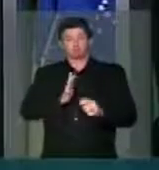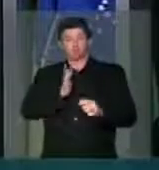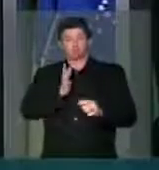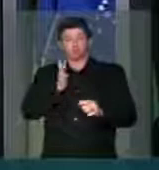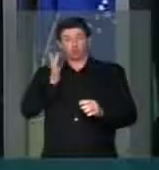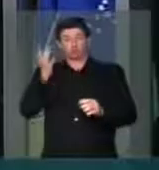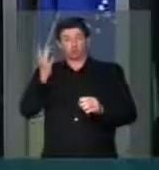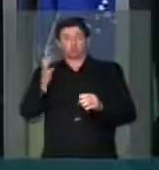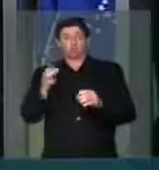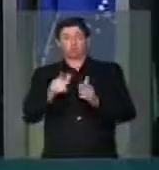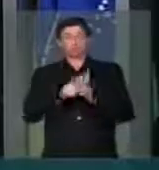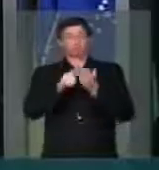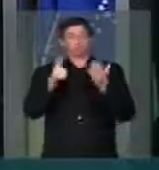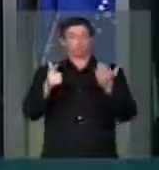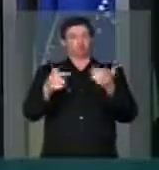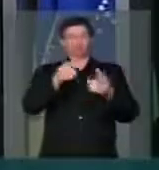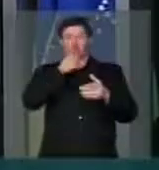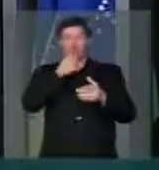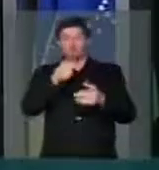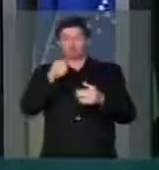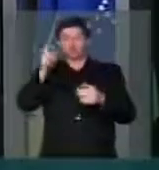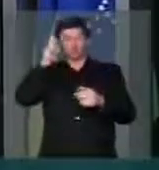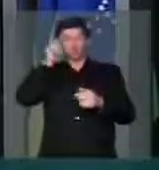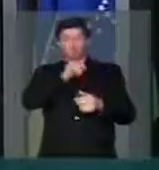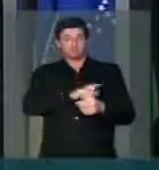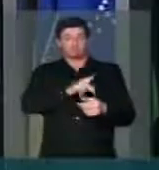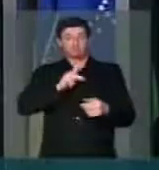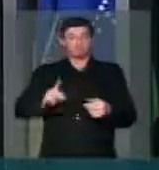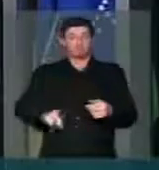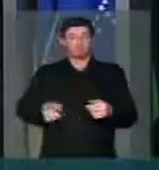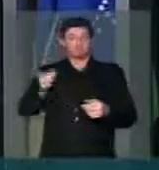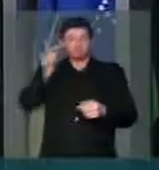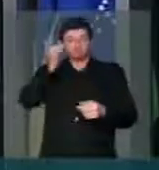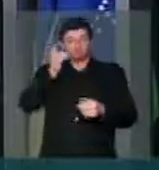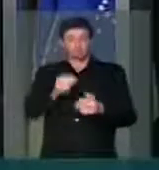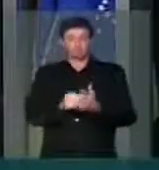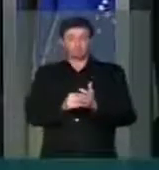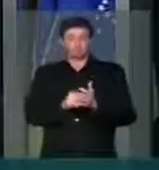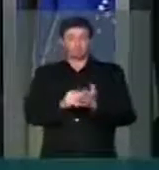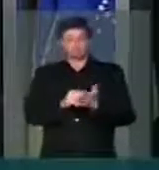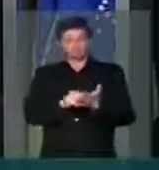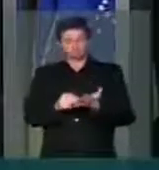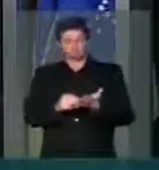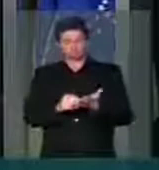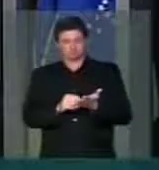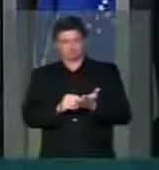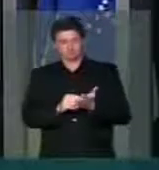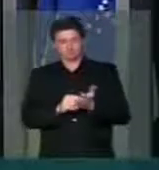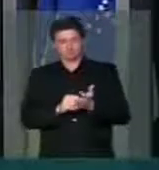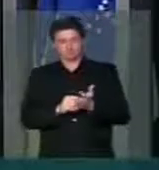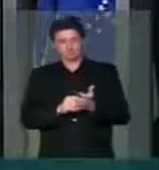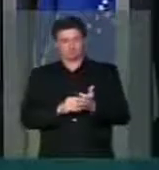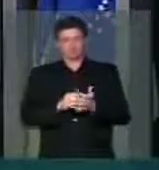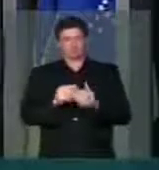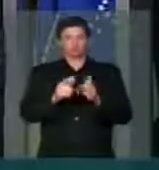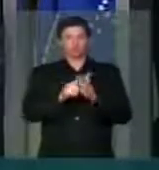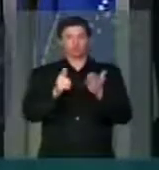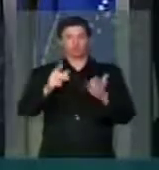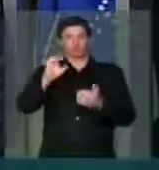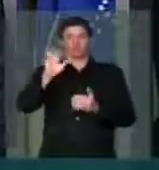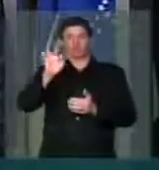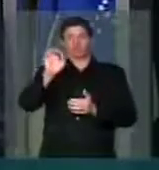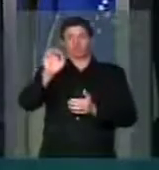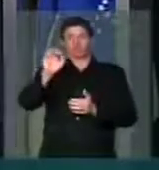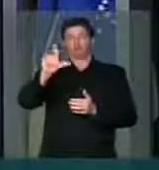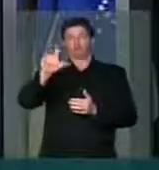entrevista dada pela senhora presidente da República, Dilma Rousseff, no jornal A